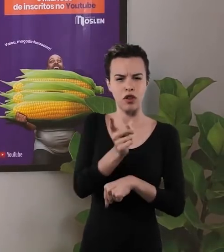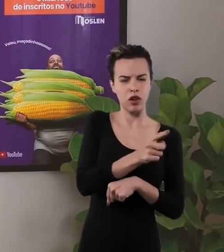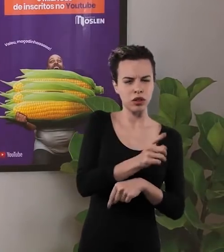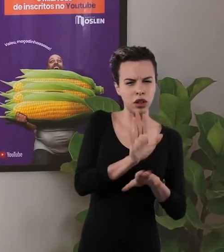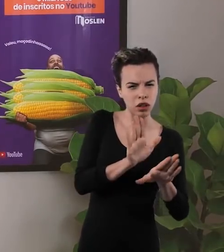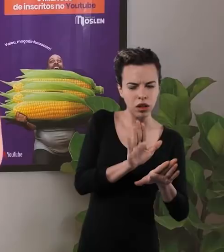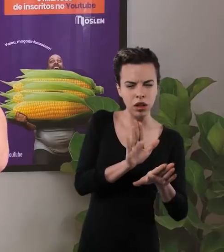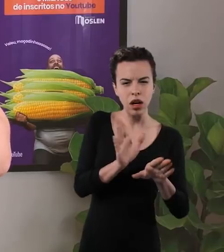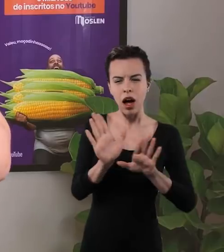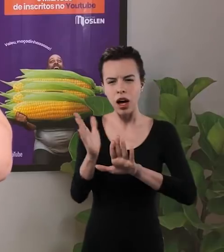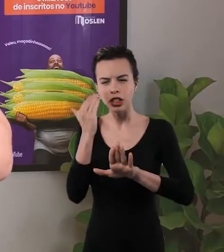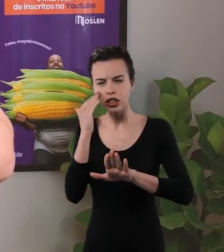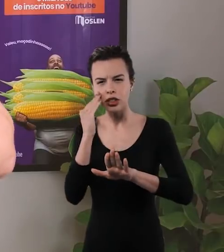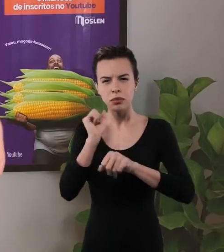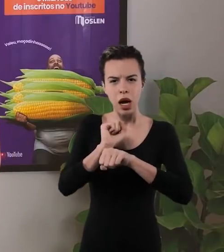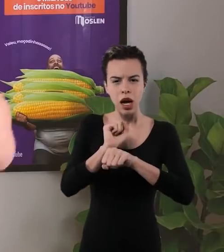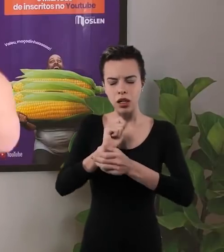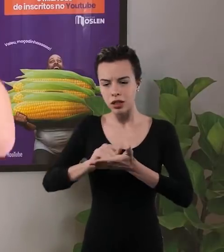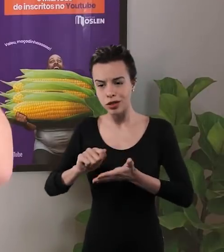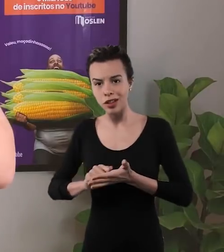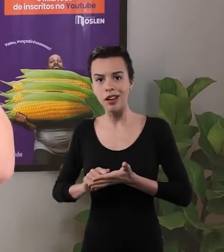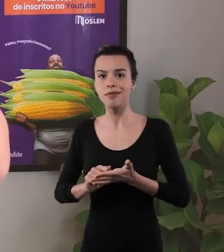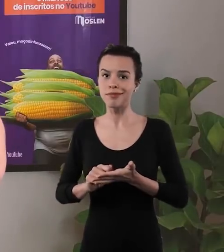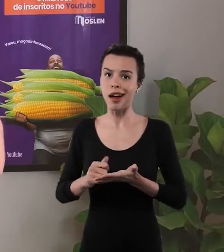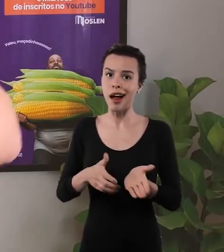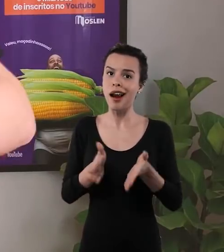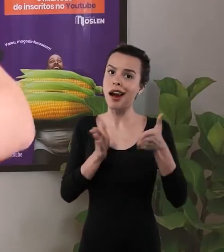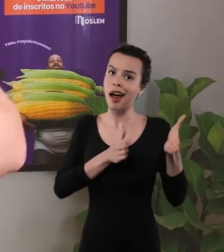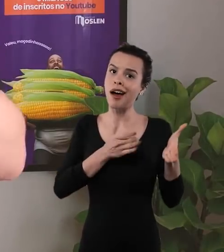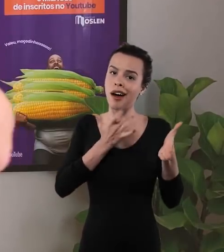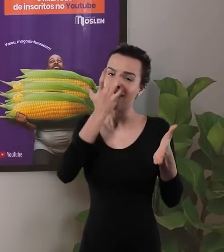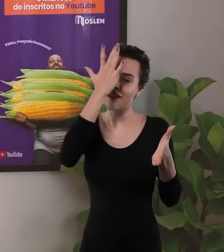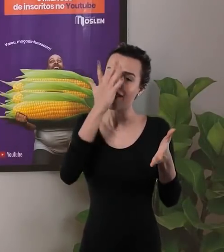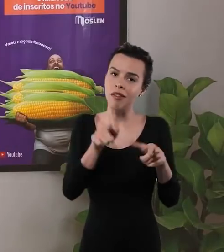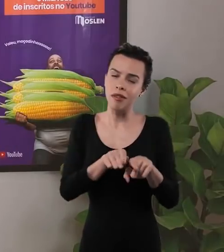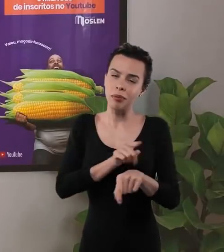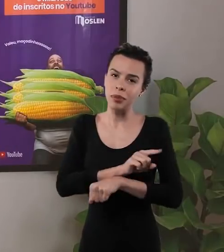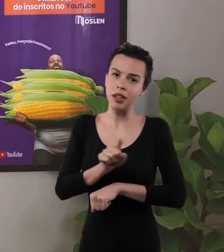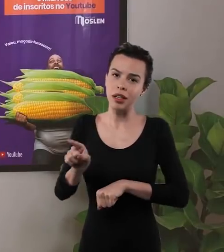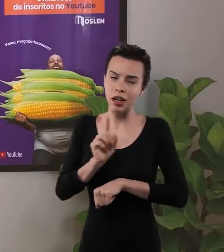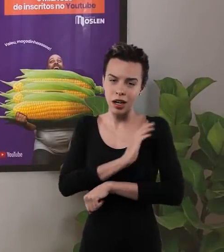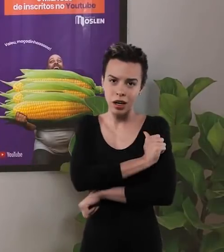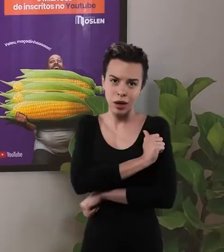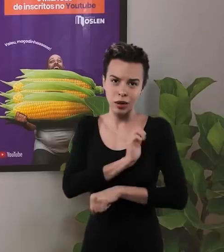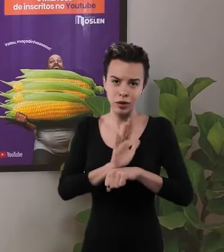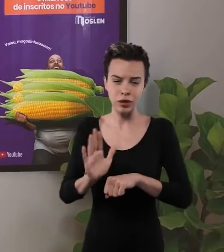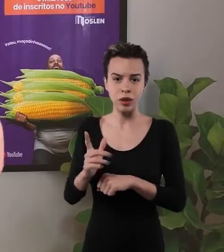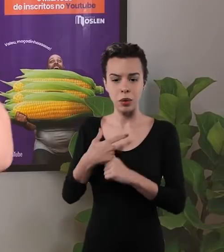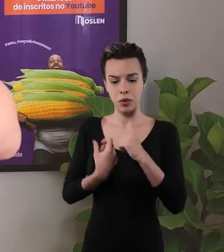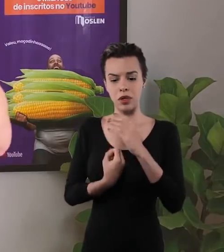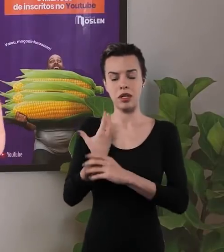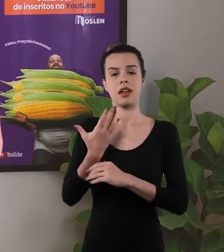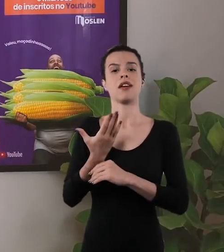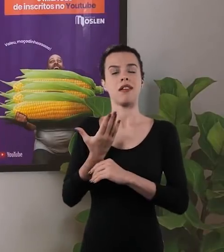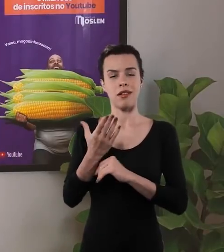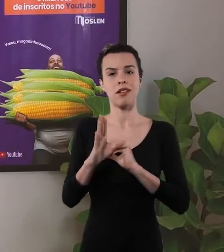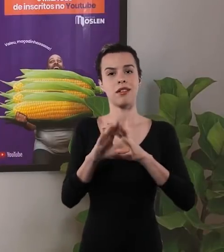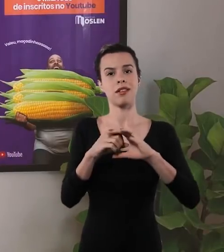momento ele pode voltar o vídeo, assistir de novo, pausar, anotar, então também é uma facilidade que traz isso para o aluno, certo?